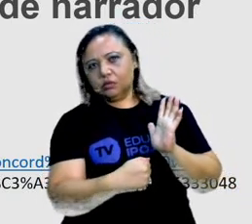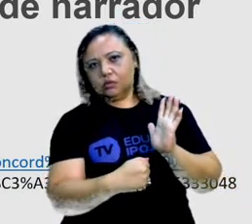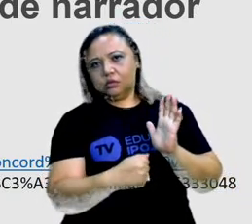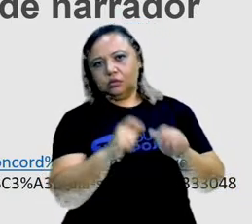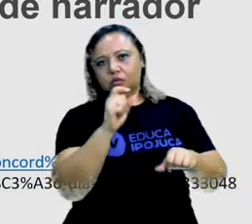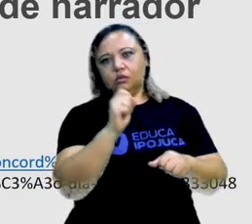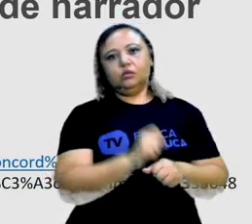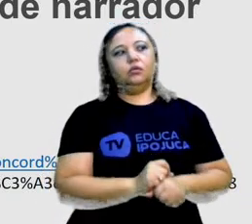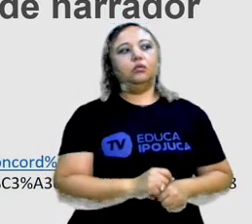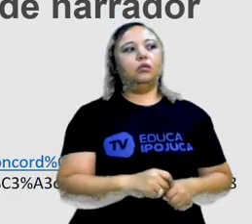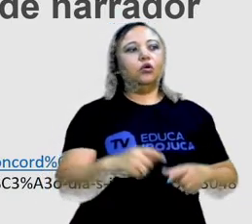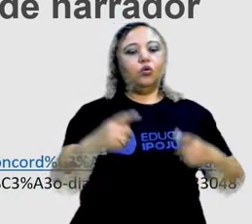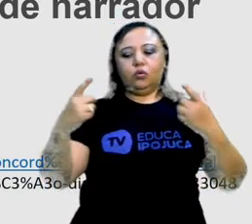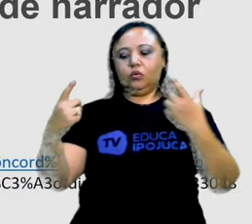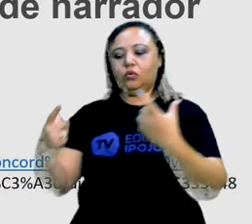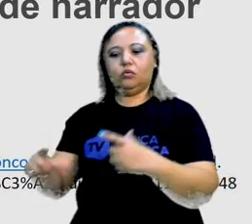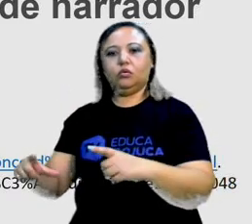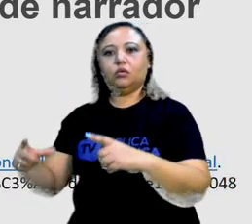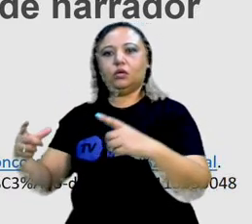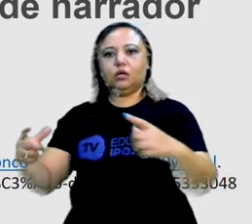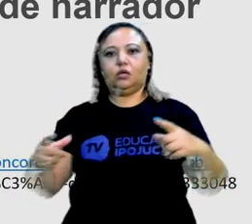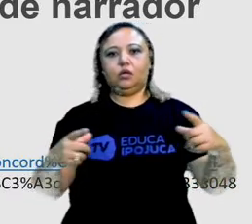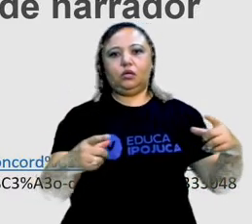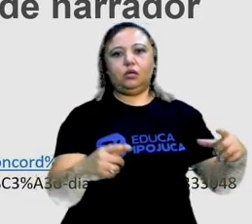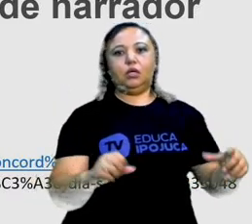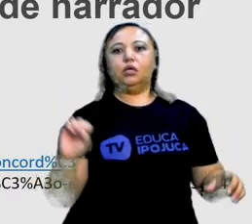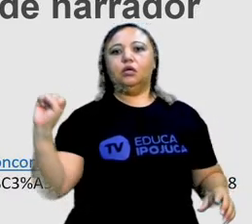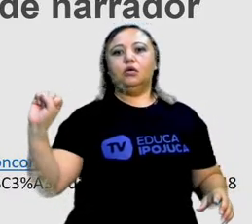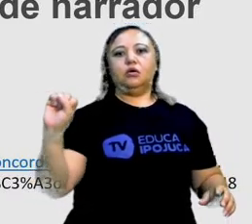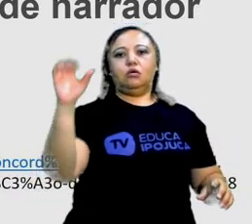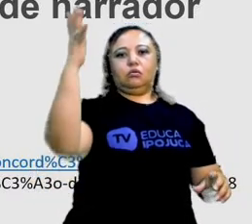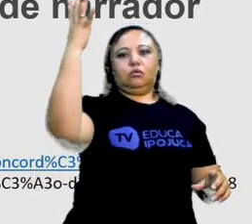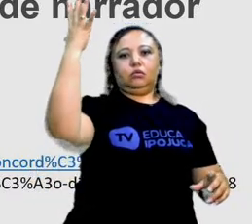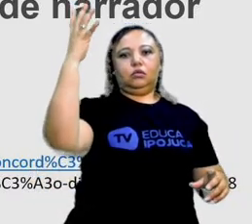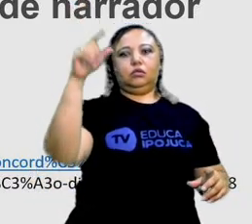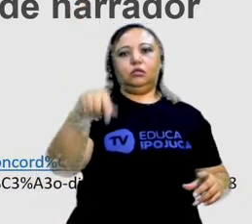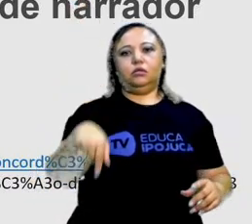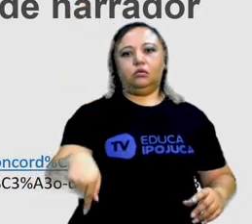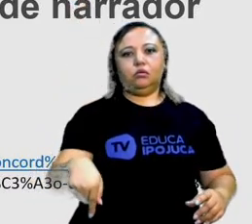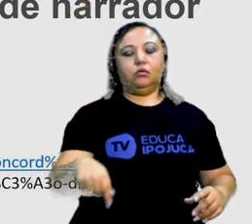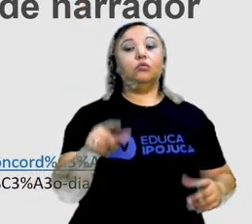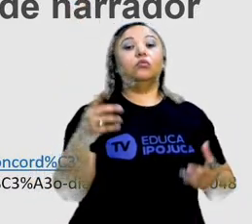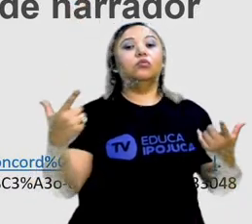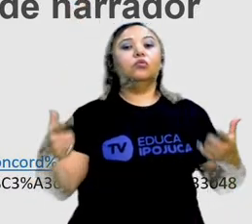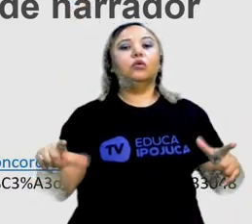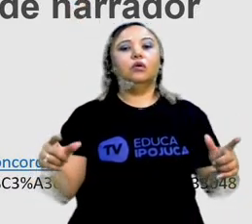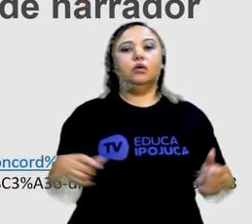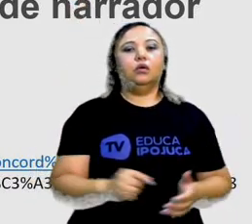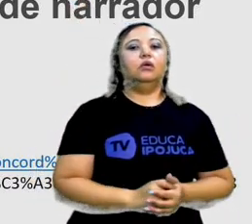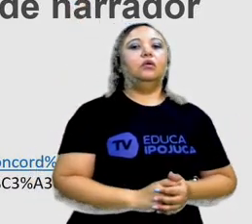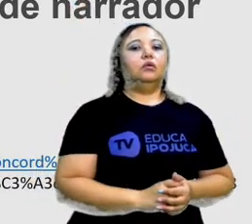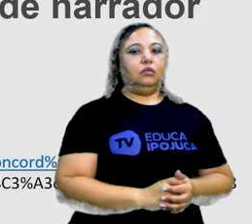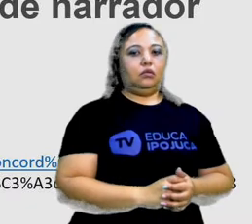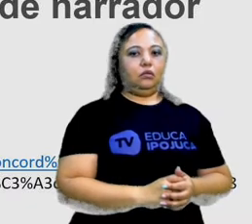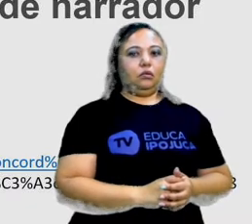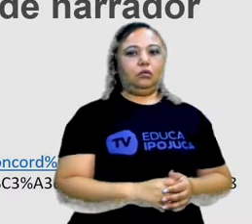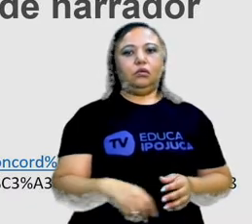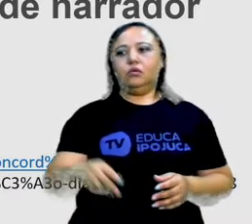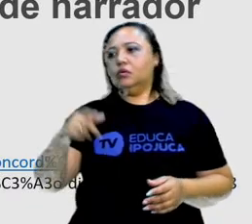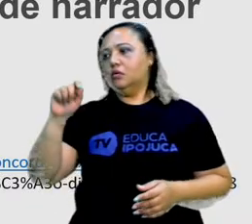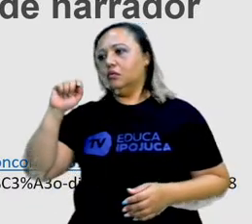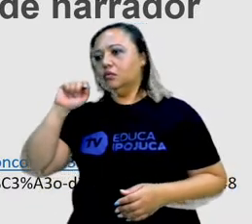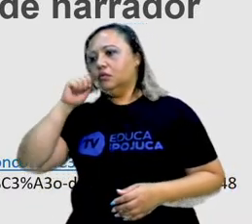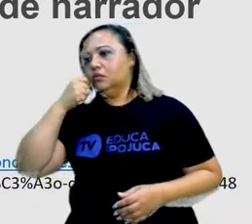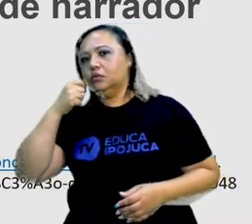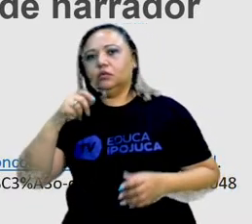Depois vou decidir o lugar, o espaço, em que a situação se desenrola. Aconteceu aonde? Foi na padaria? Foi na